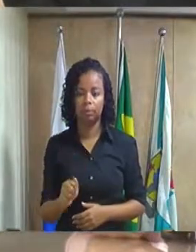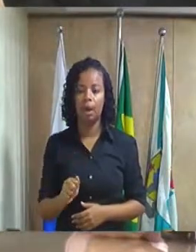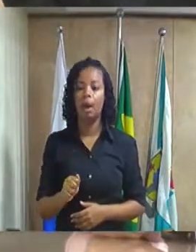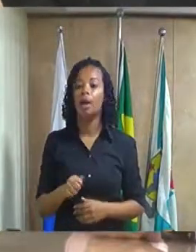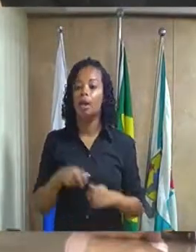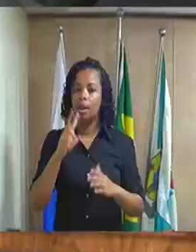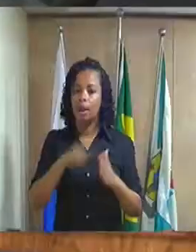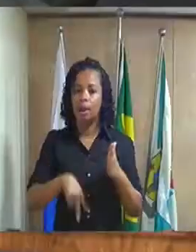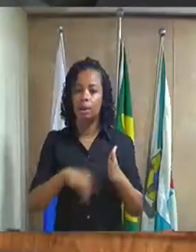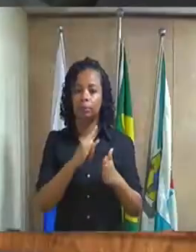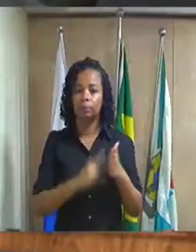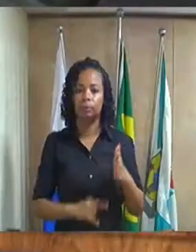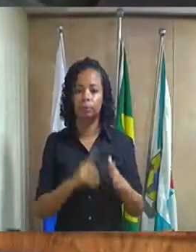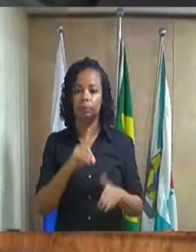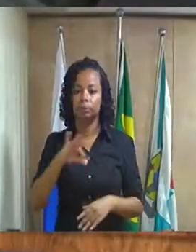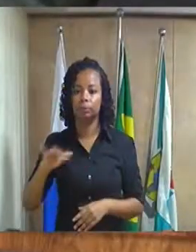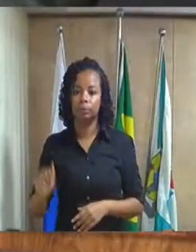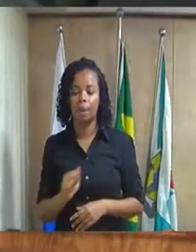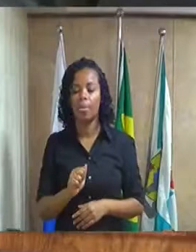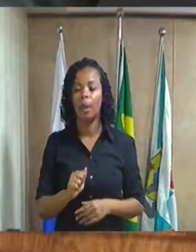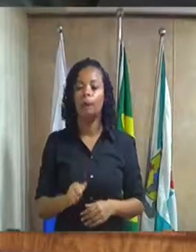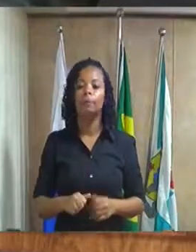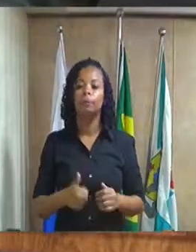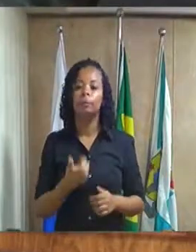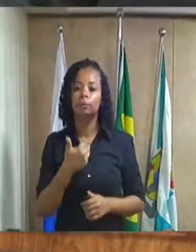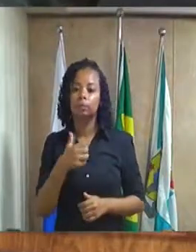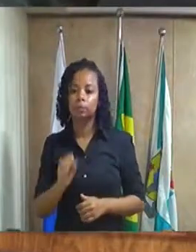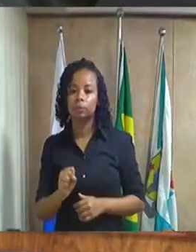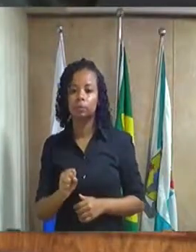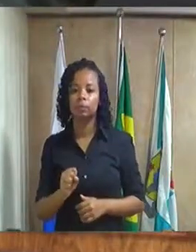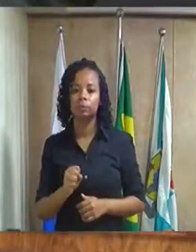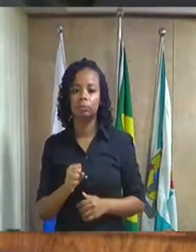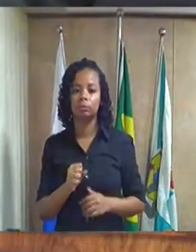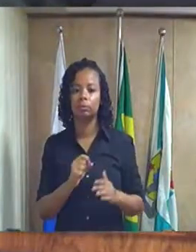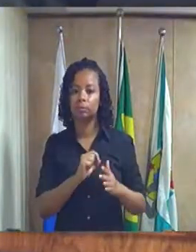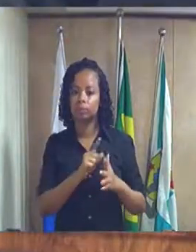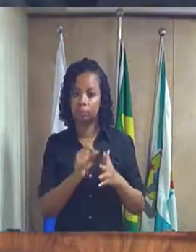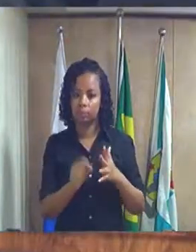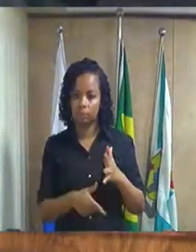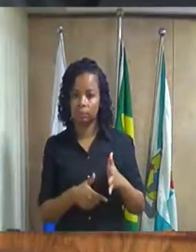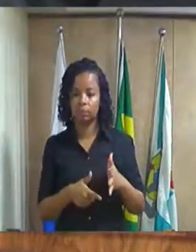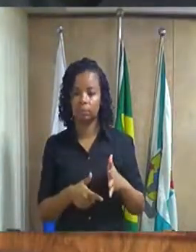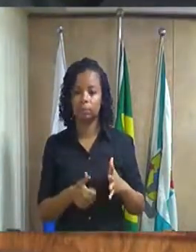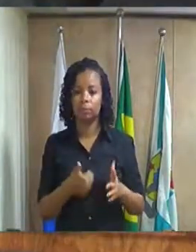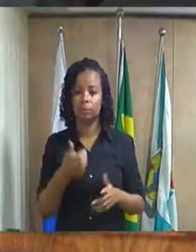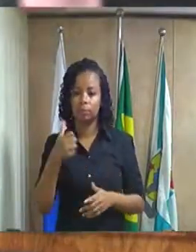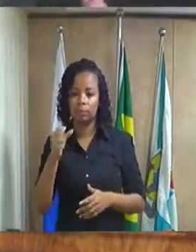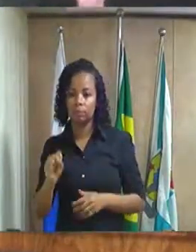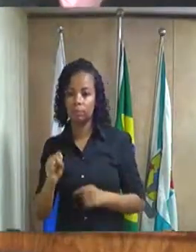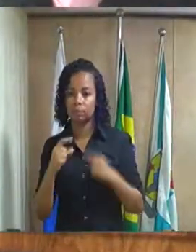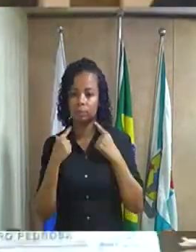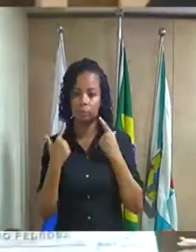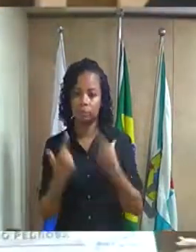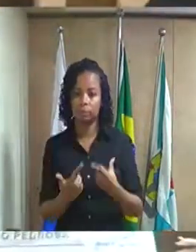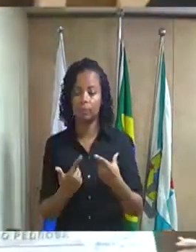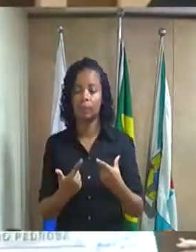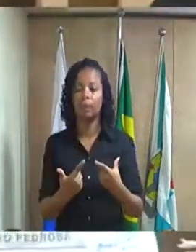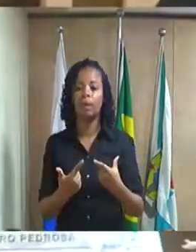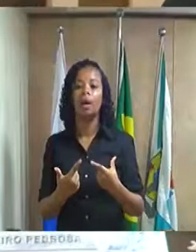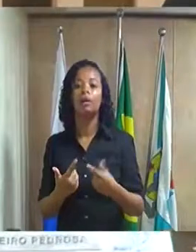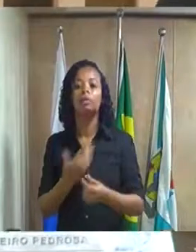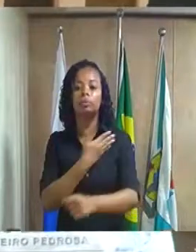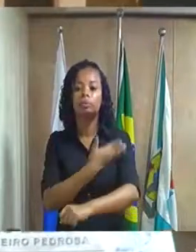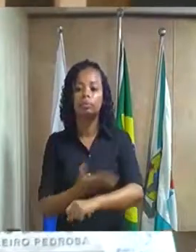ordem do dia 18ª legislatura uma por uma 18ª legislatura sessão